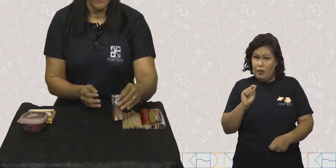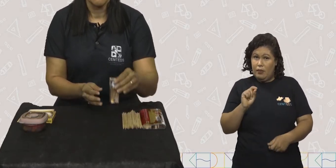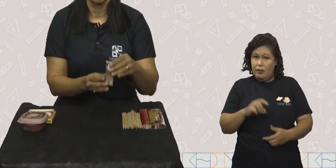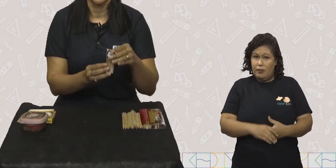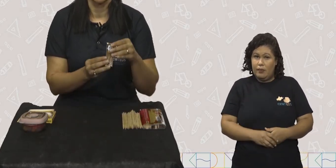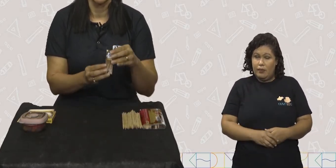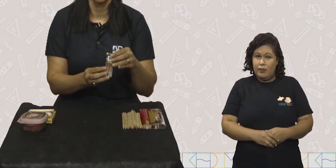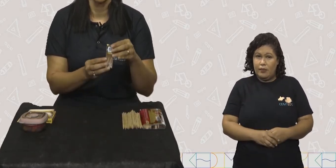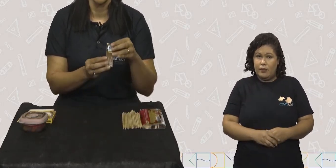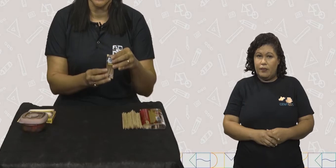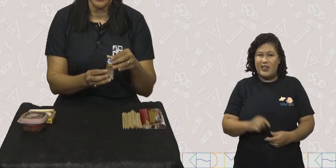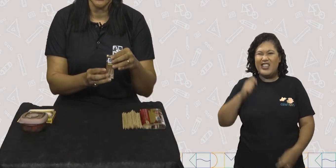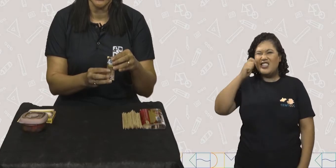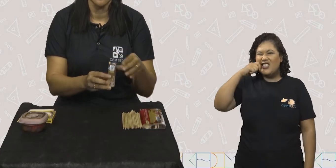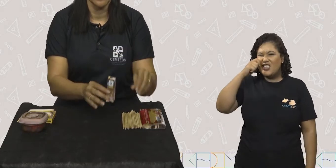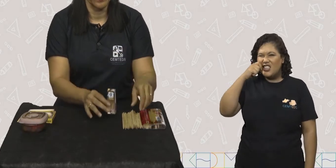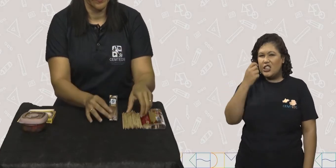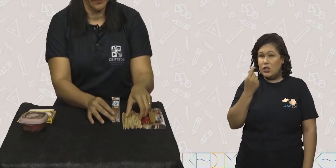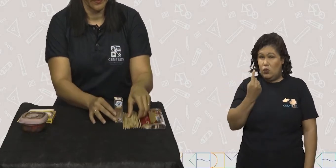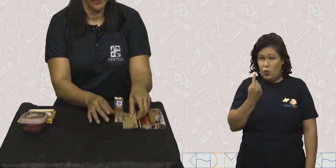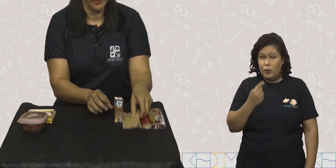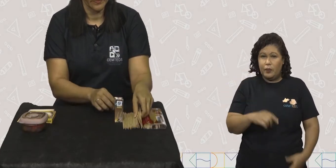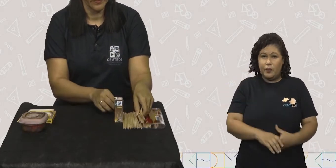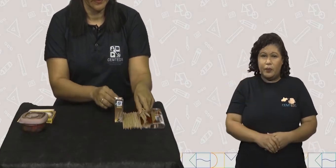palito de dente